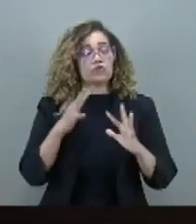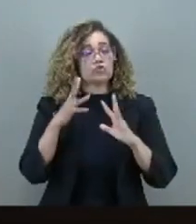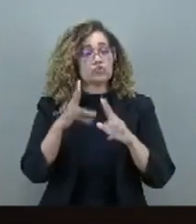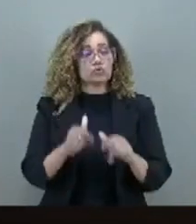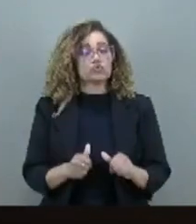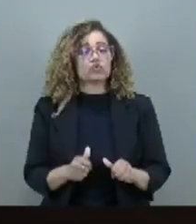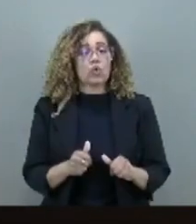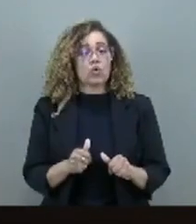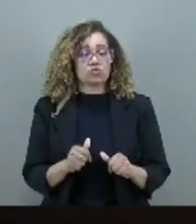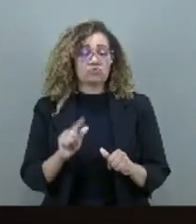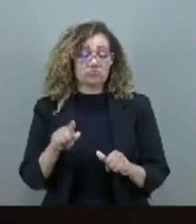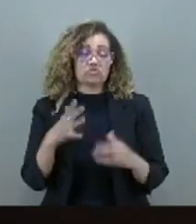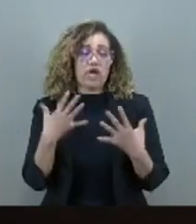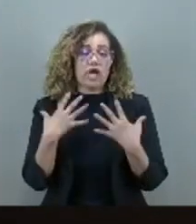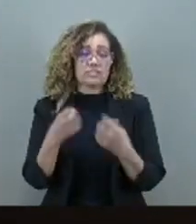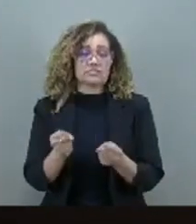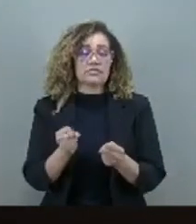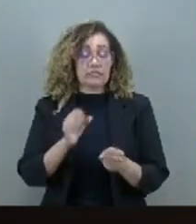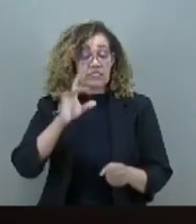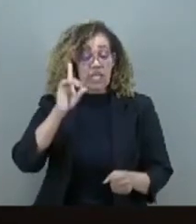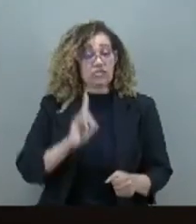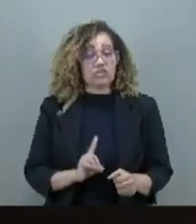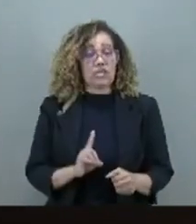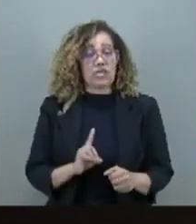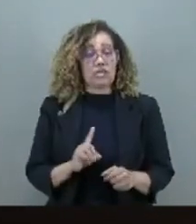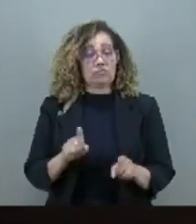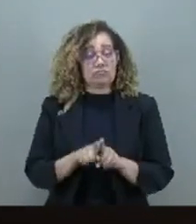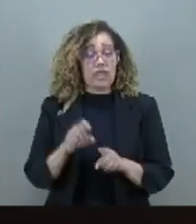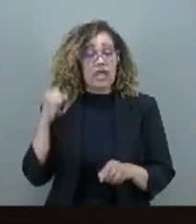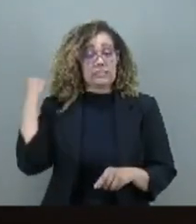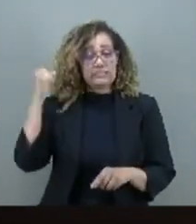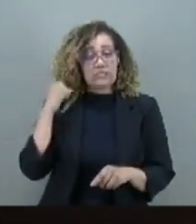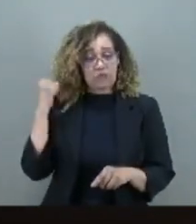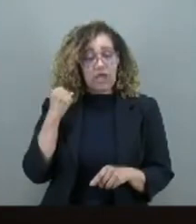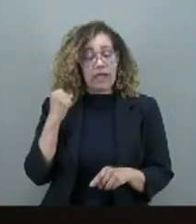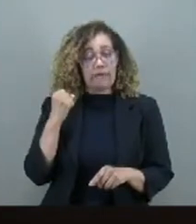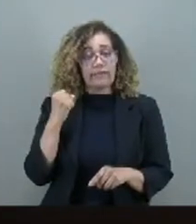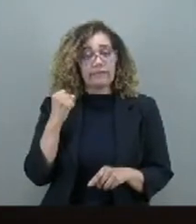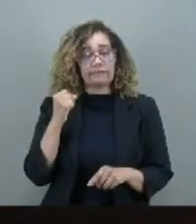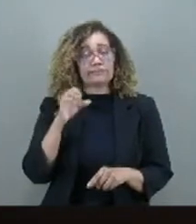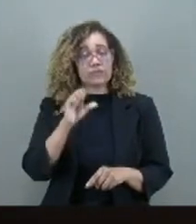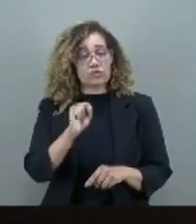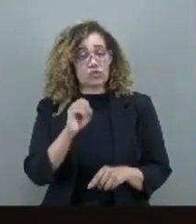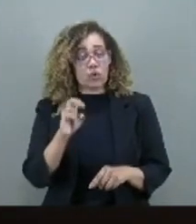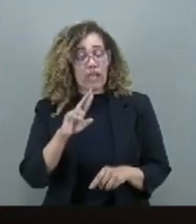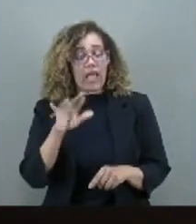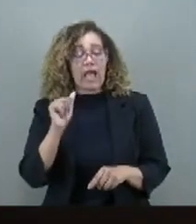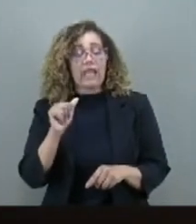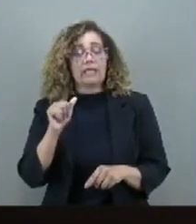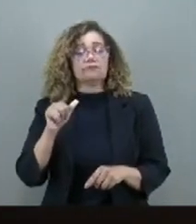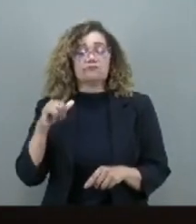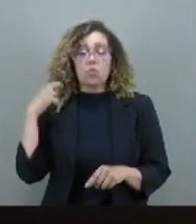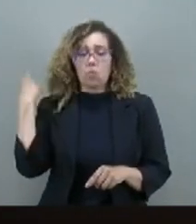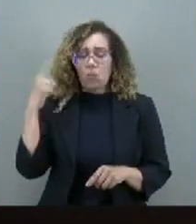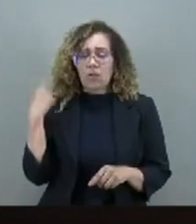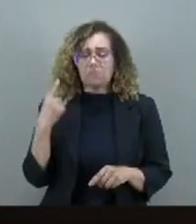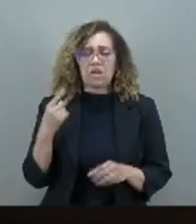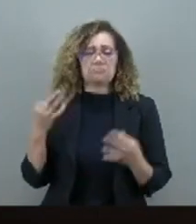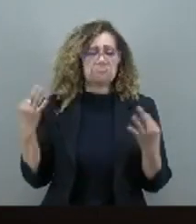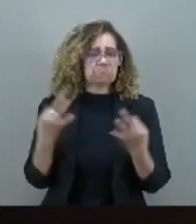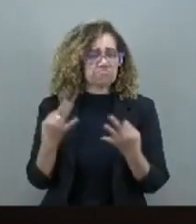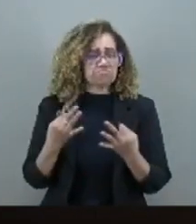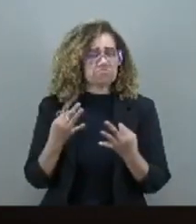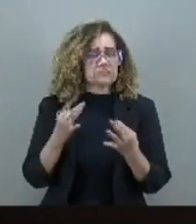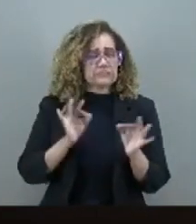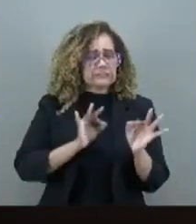formas admitidas em direito. A senadora Soraya, como advogada qualificadíssima, fez